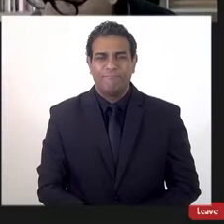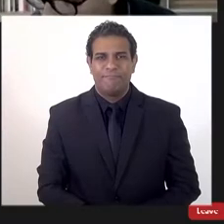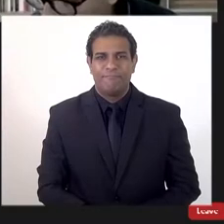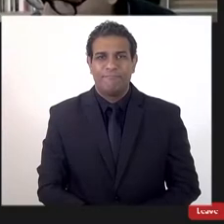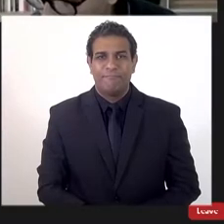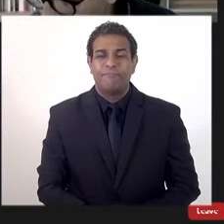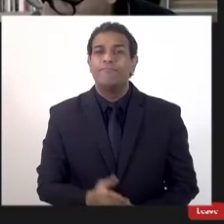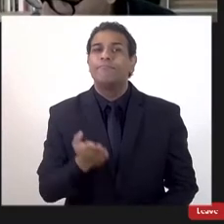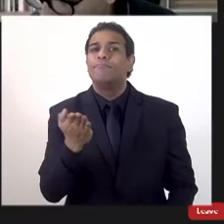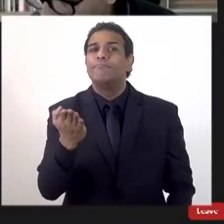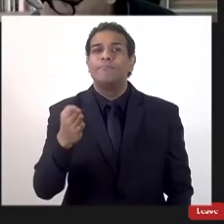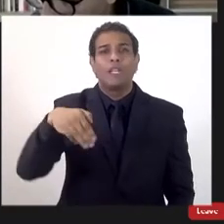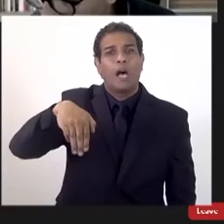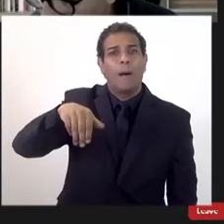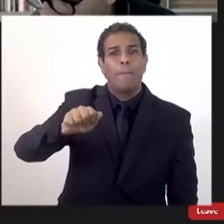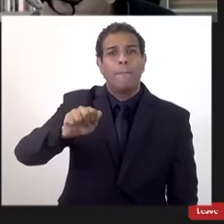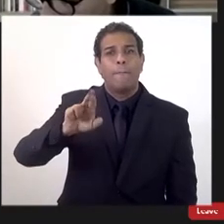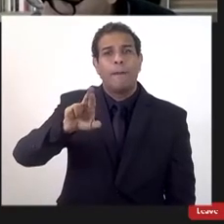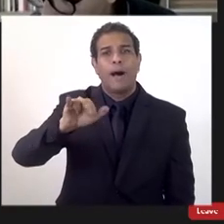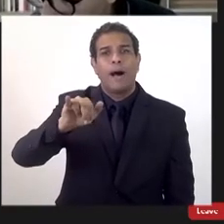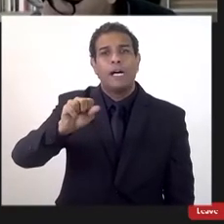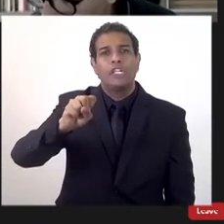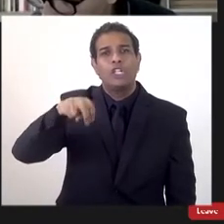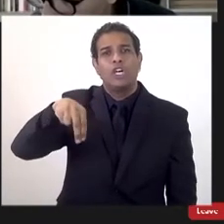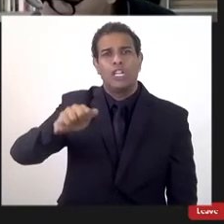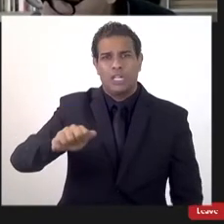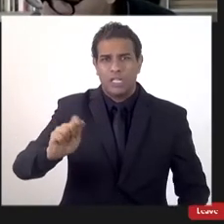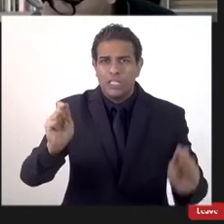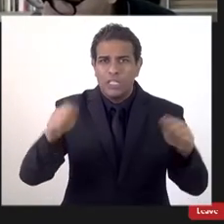Mariana quer passar um slide, está ali escrito.